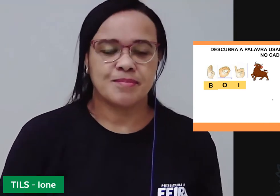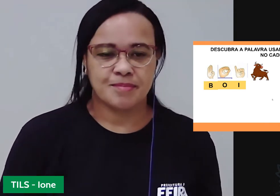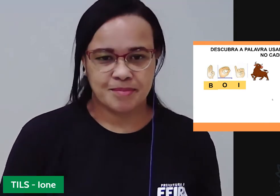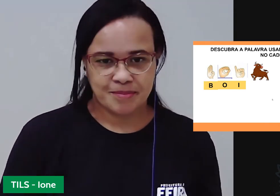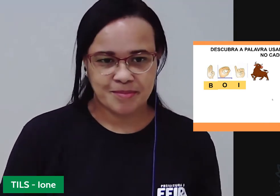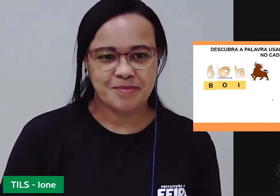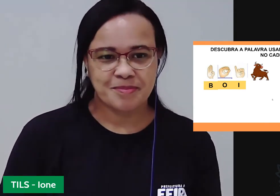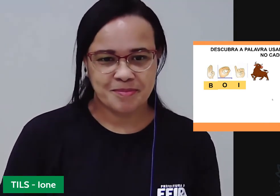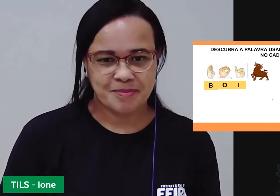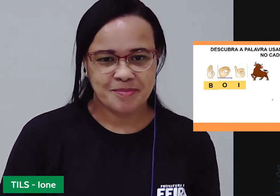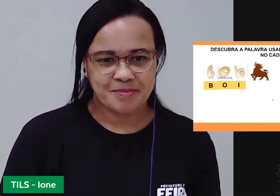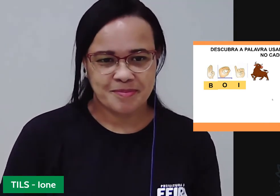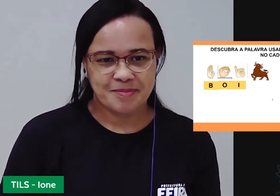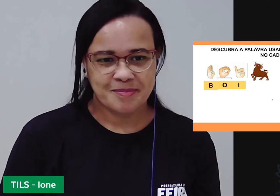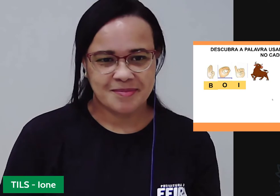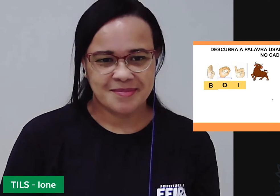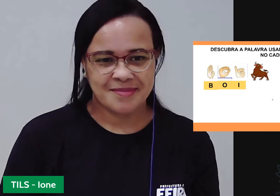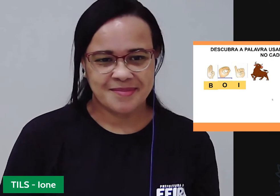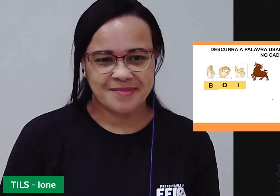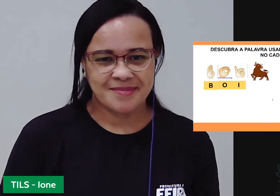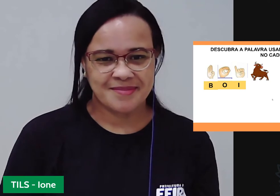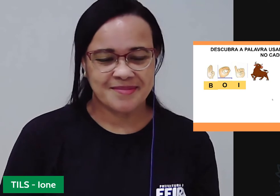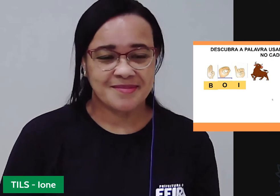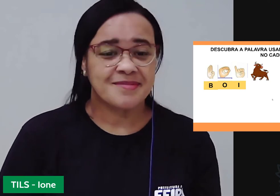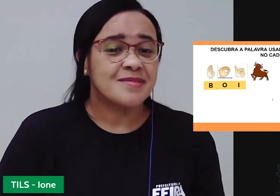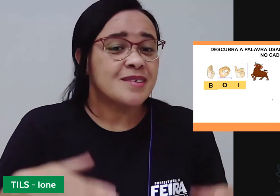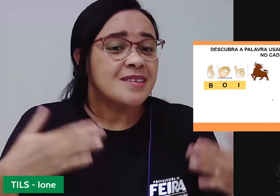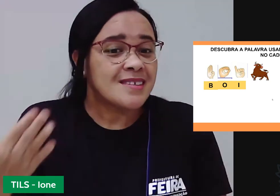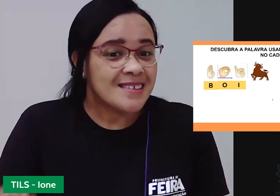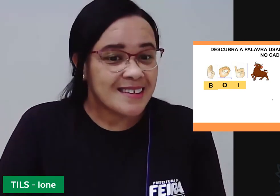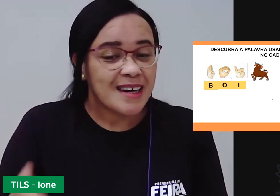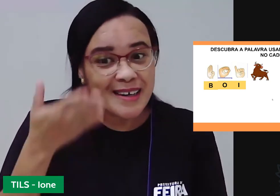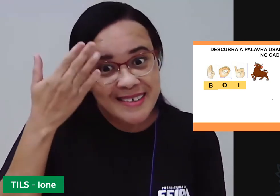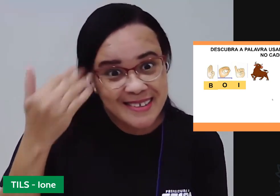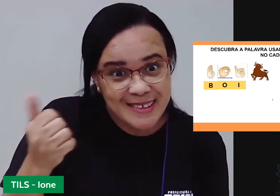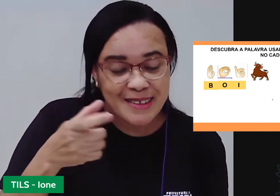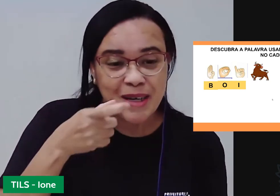E aí, conseguiu descobrir que palavra foi essa?